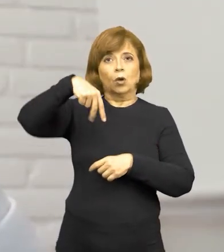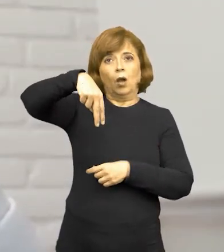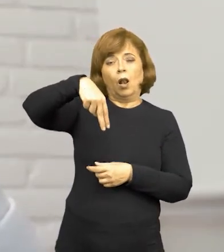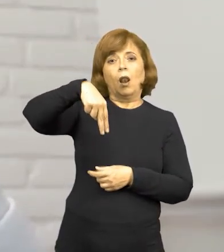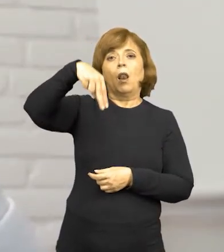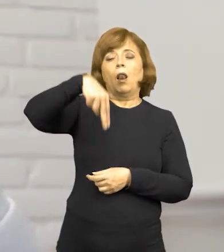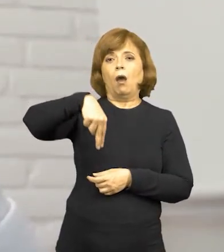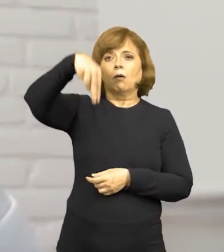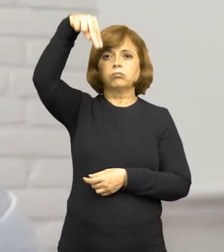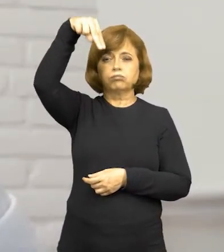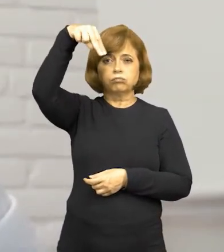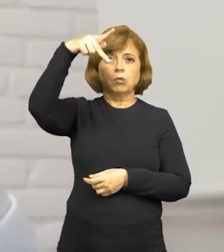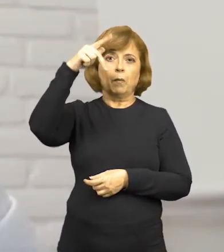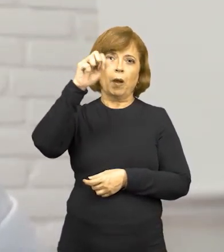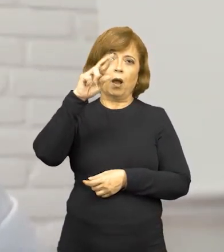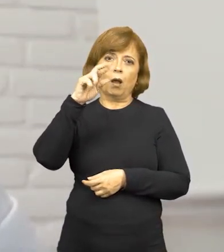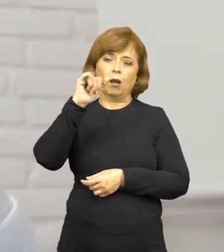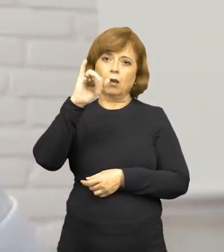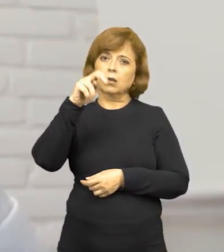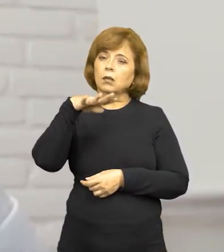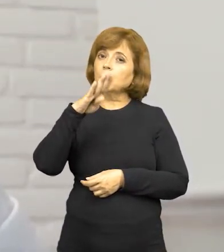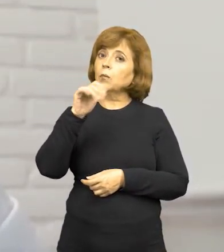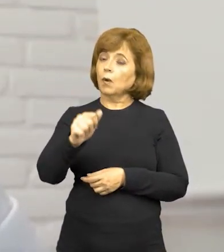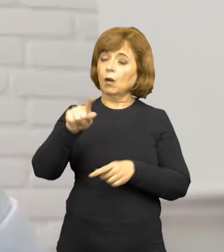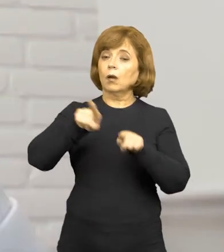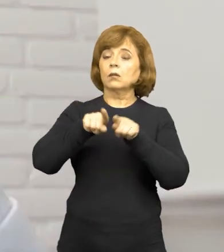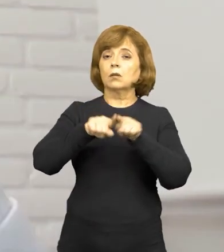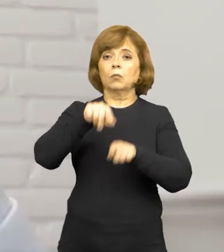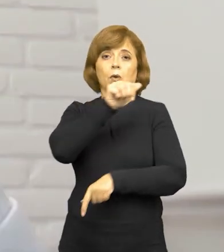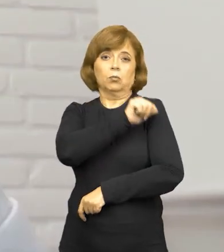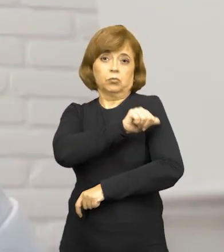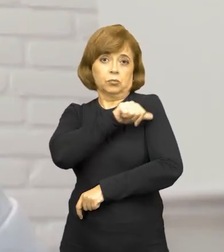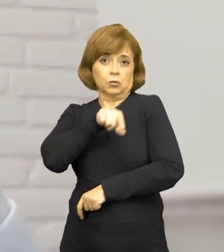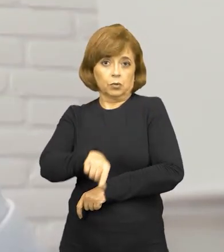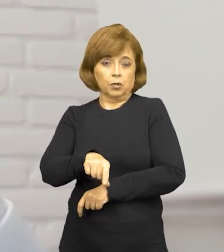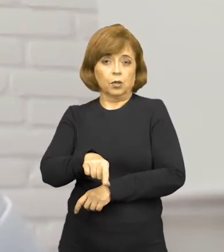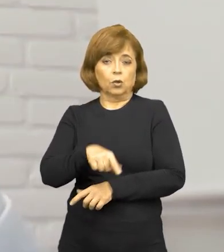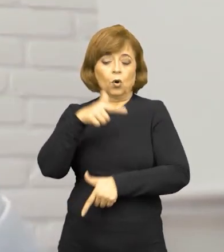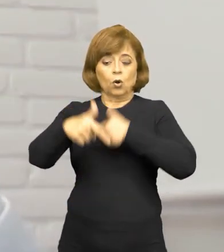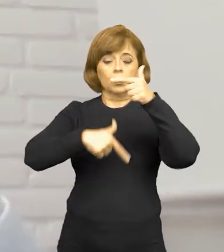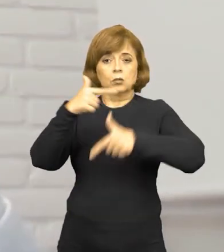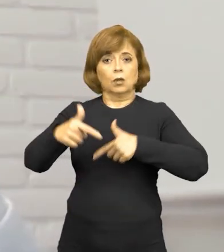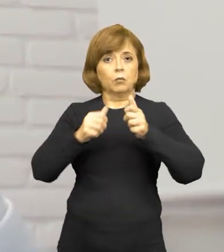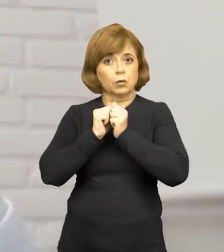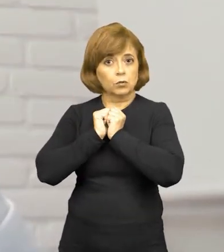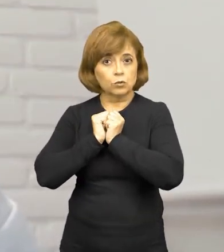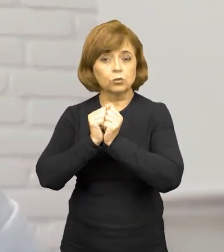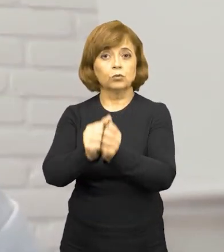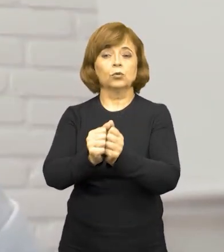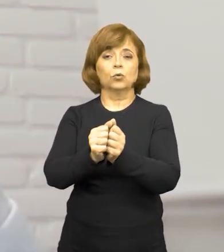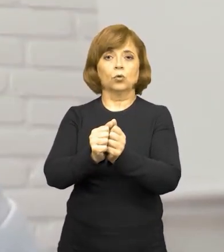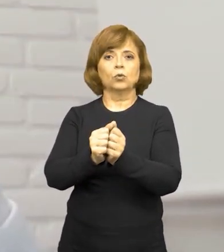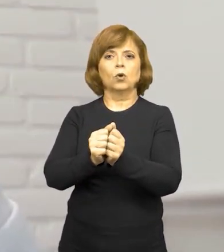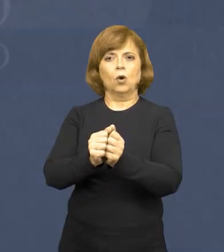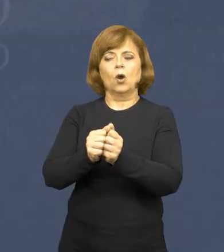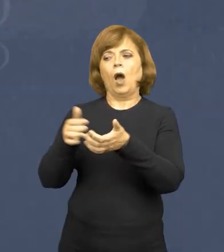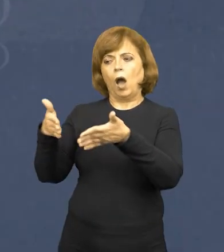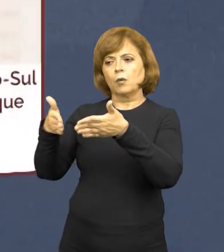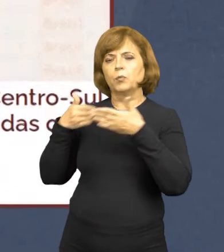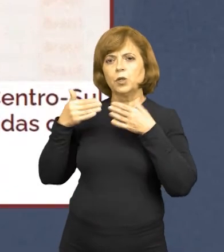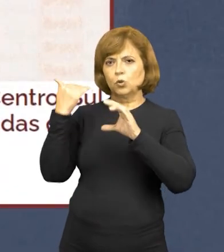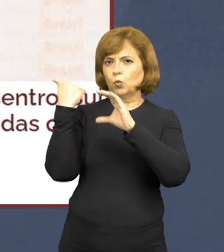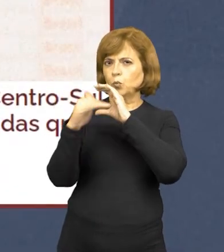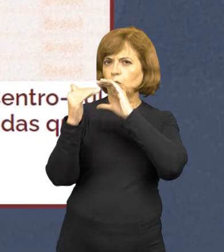no Centro-Sul Fluminense, resolveram atuar em alguma medida de forma conjunta e, por essa razão, foi expedida uma recomendação